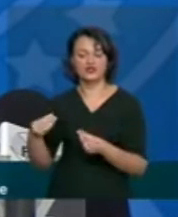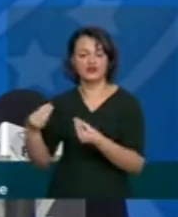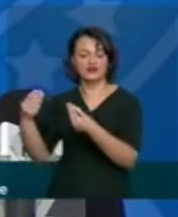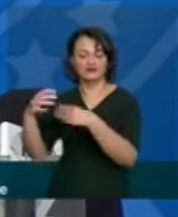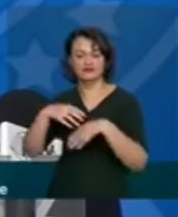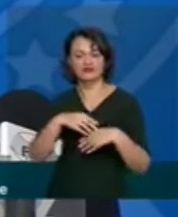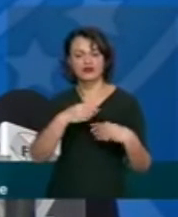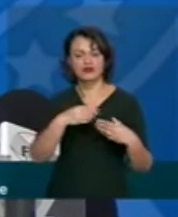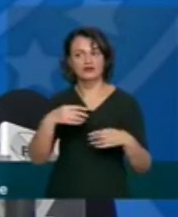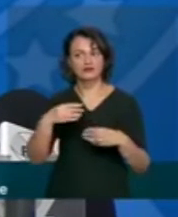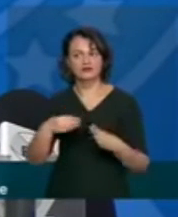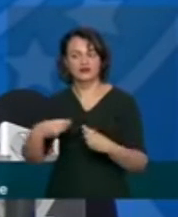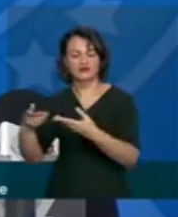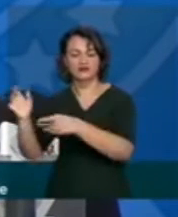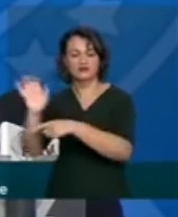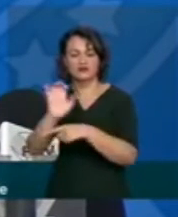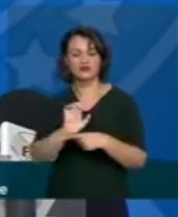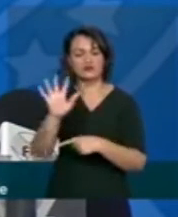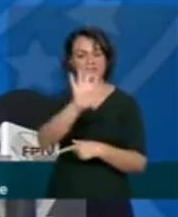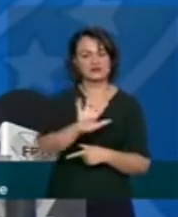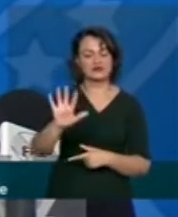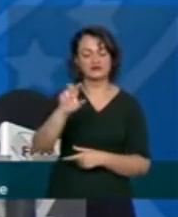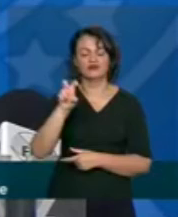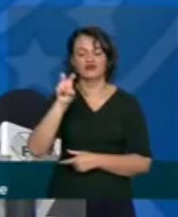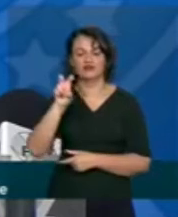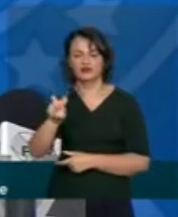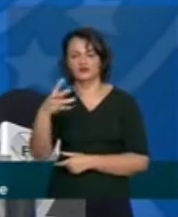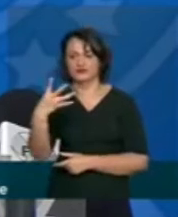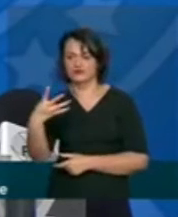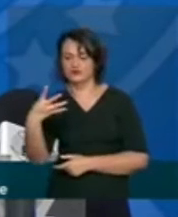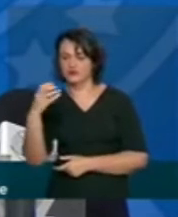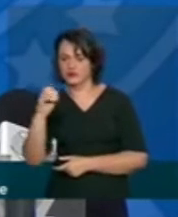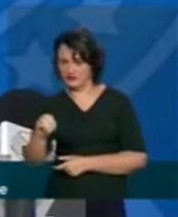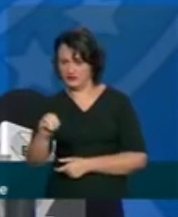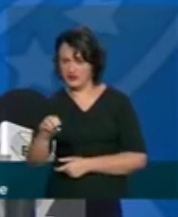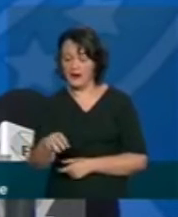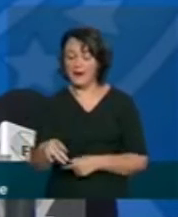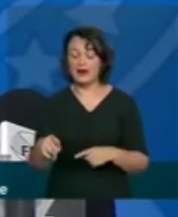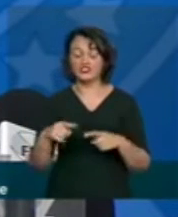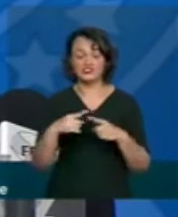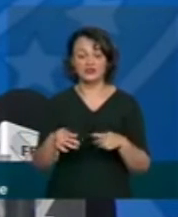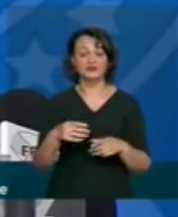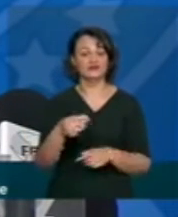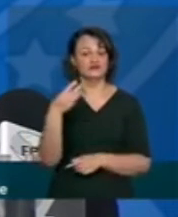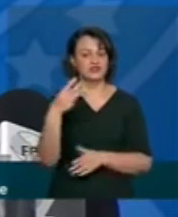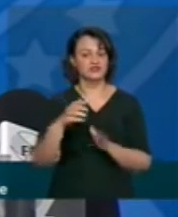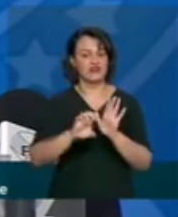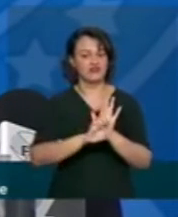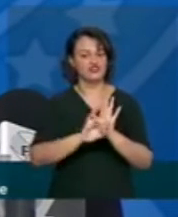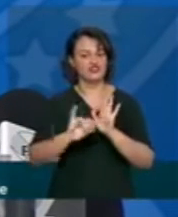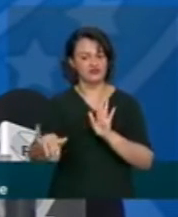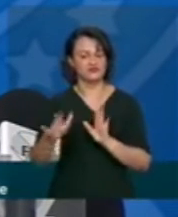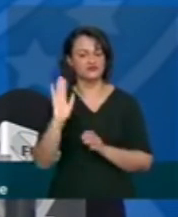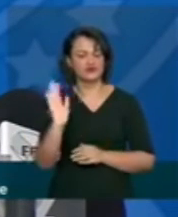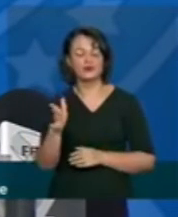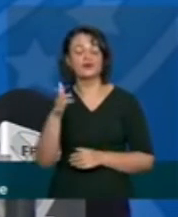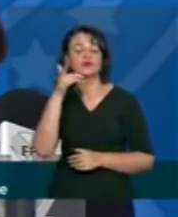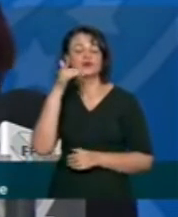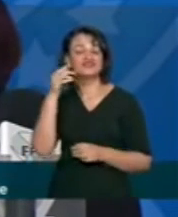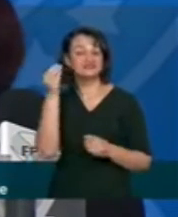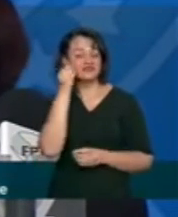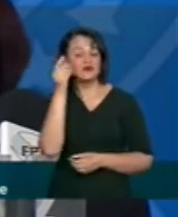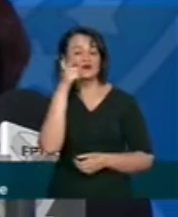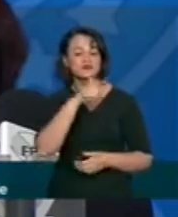540 mas nós já estamos no terceiro edital para tentar conseguir